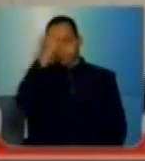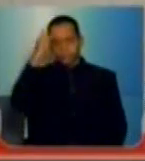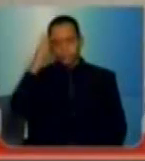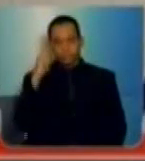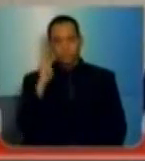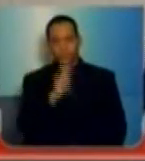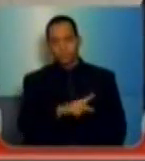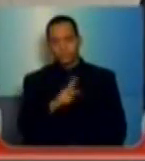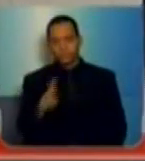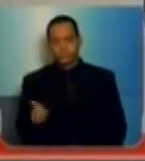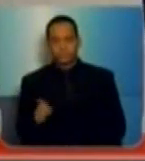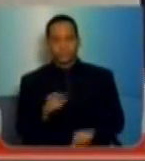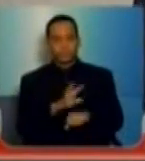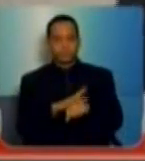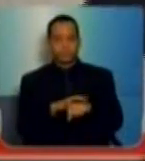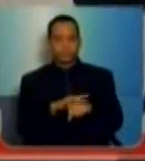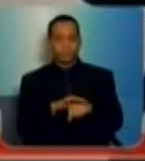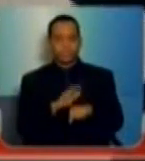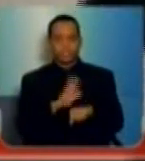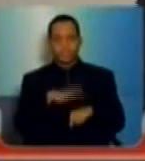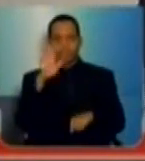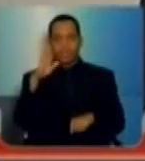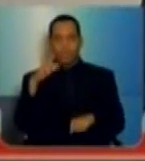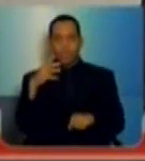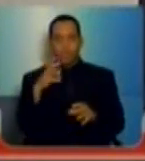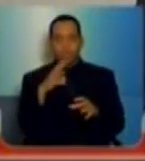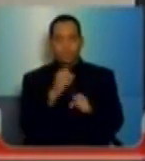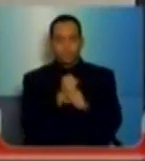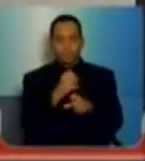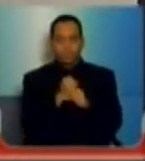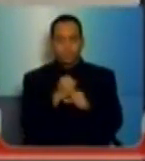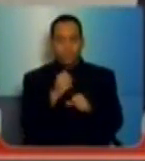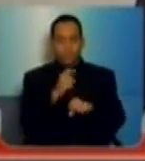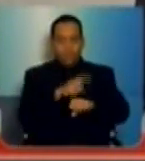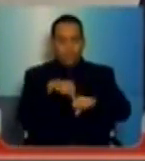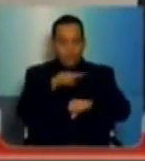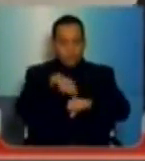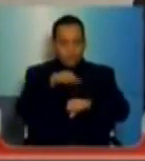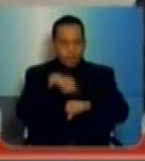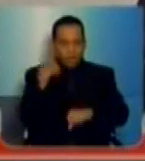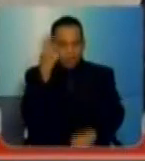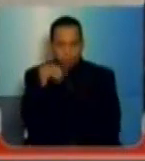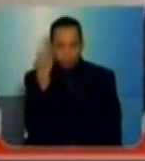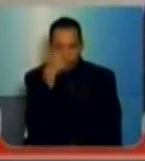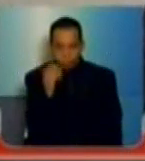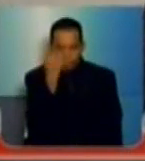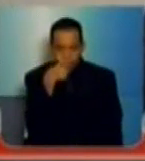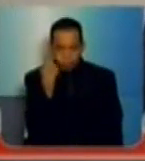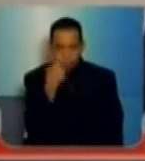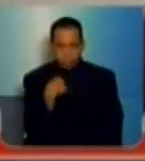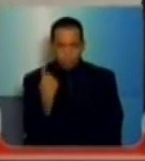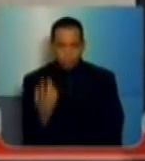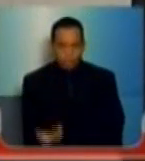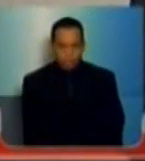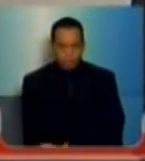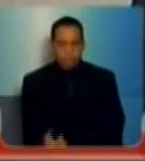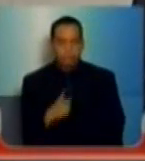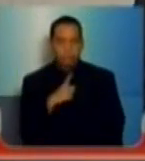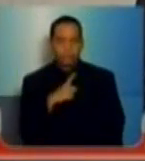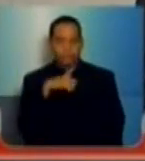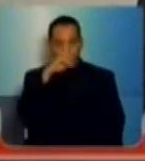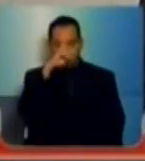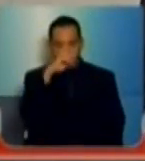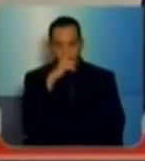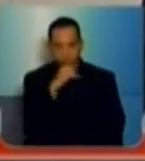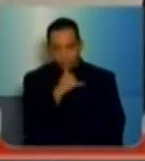vez mais, por conta da jornada excessiva de trabalho, os professores estão com depressão, com síndrome do pânico,